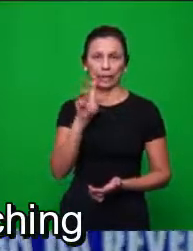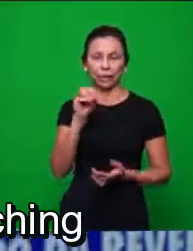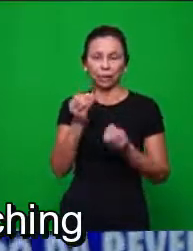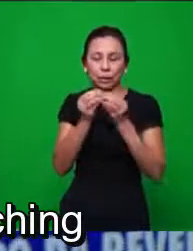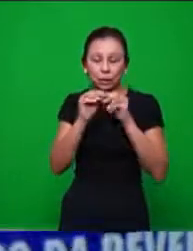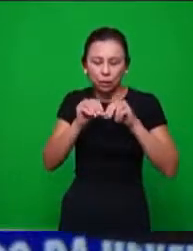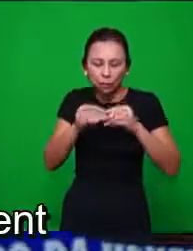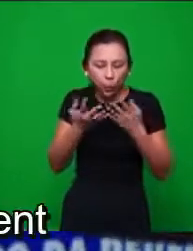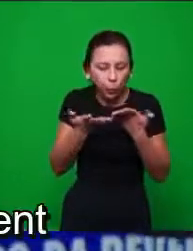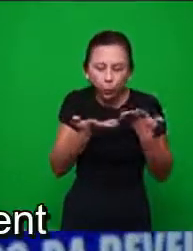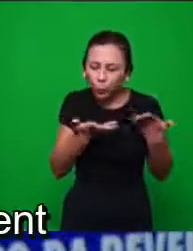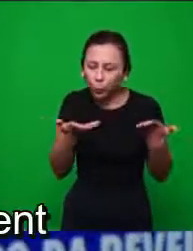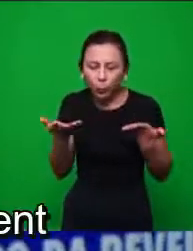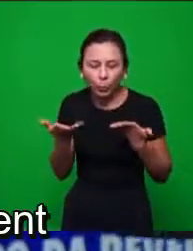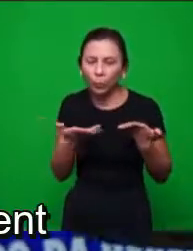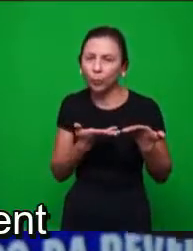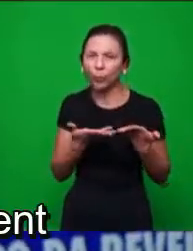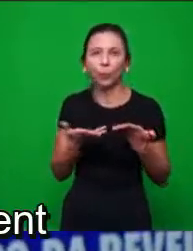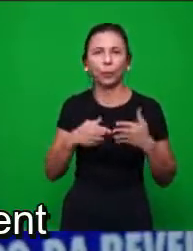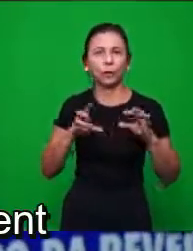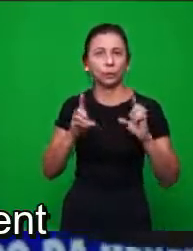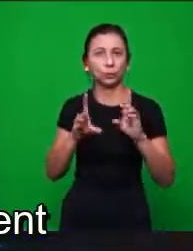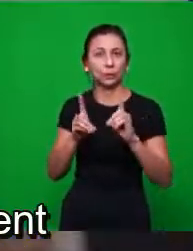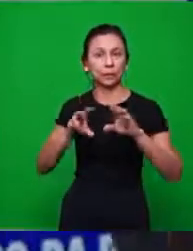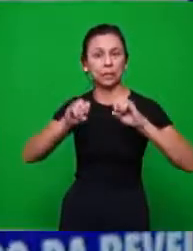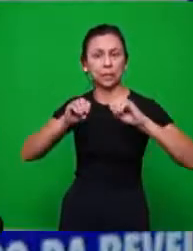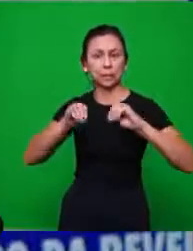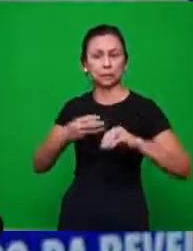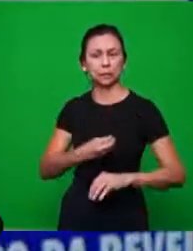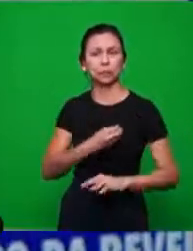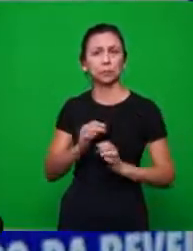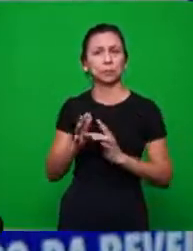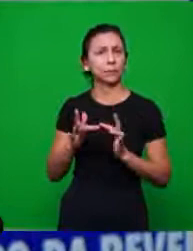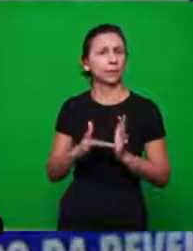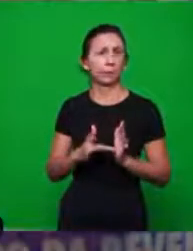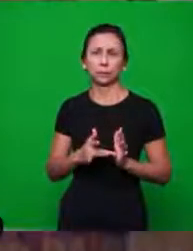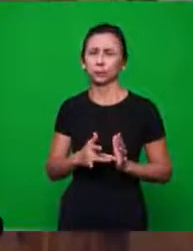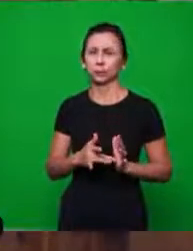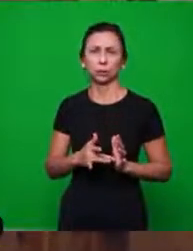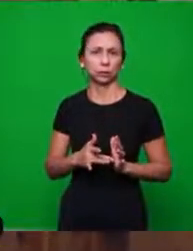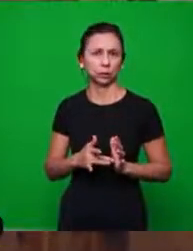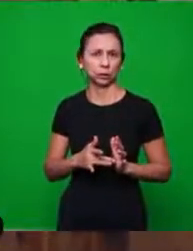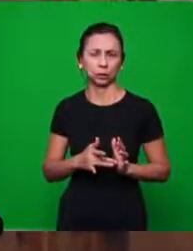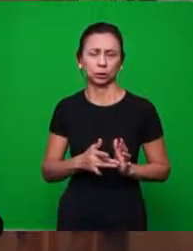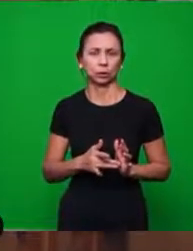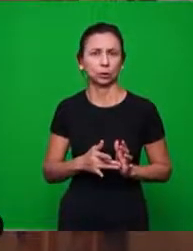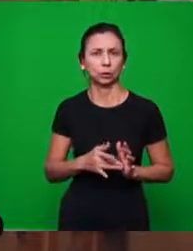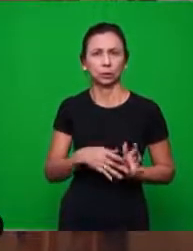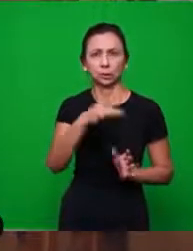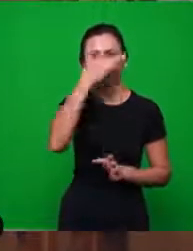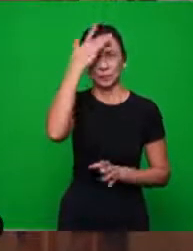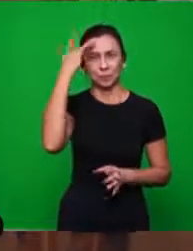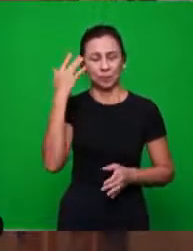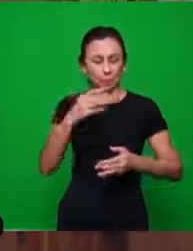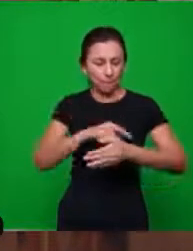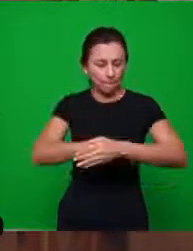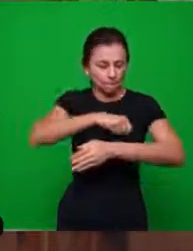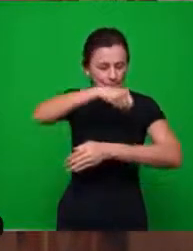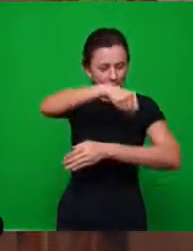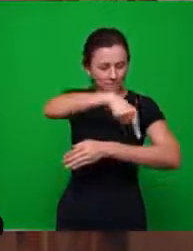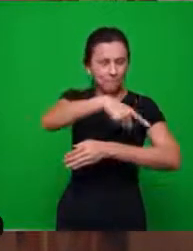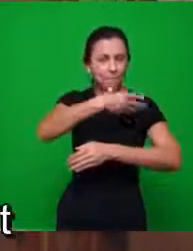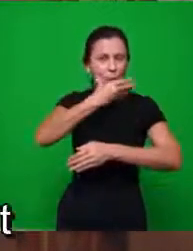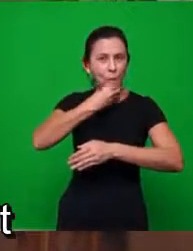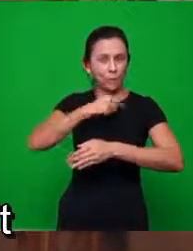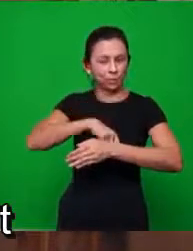o ensino, a operação do Espírito Santo, Jesus presente, o homem que semeia a boa semente. Aqui,